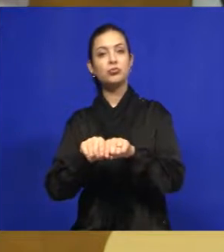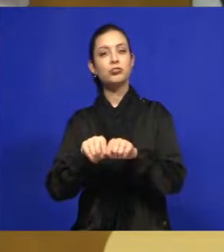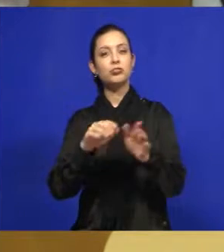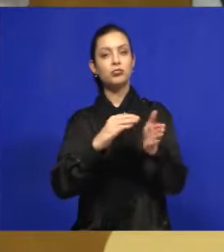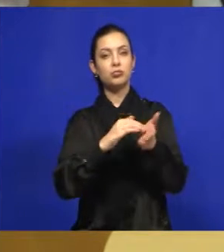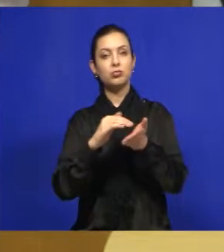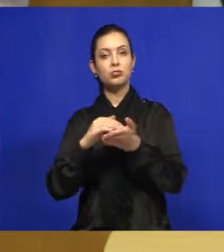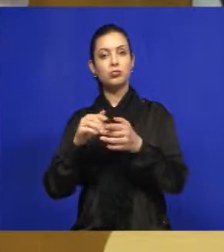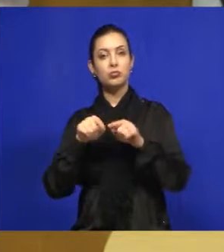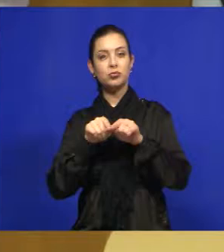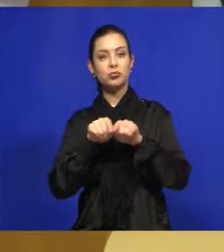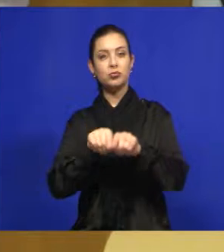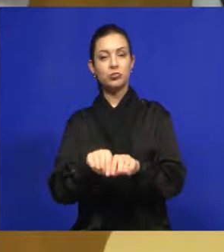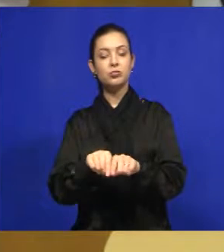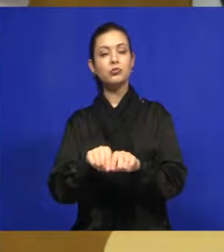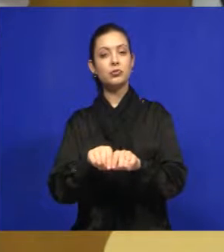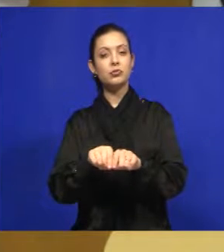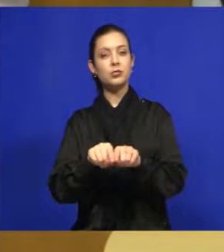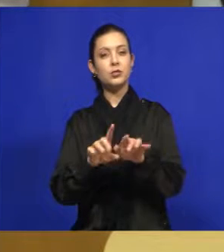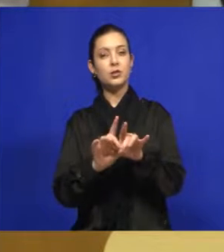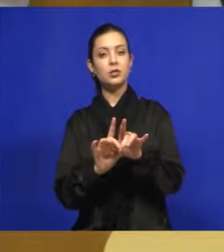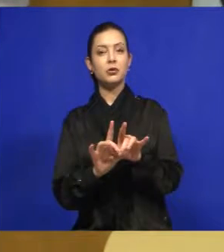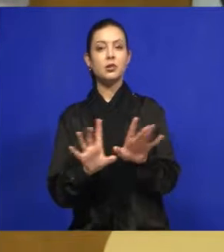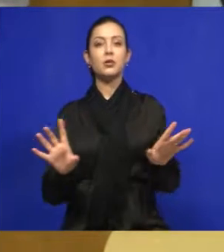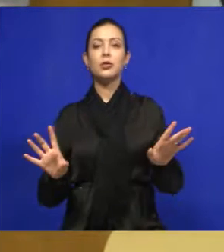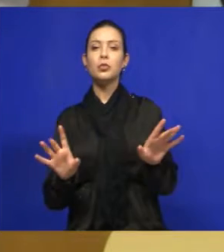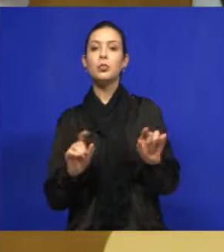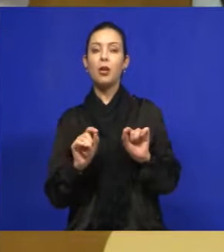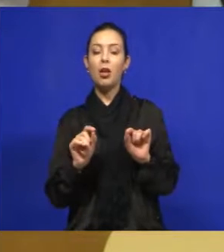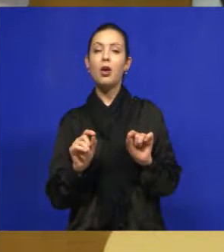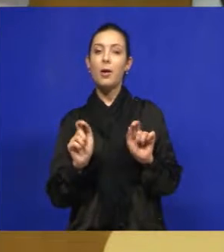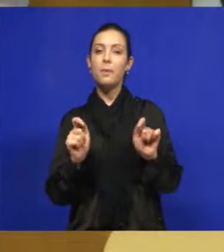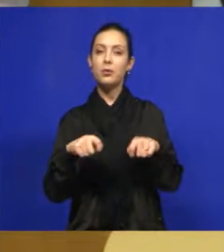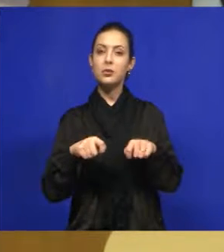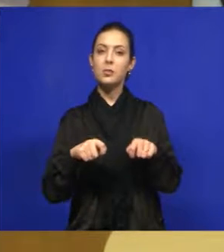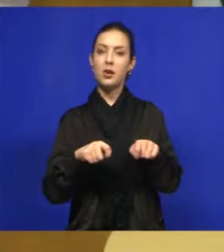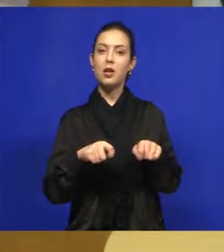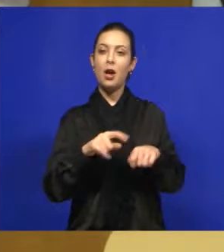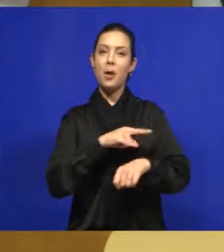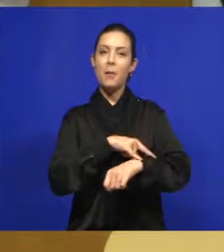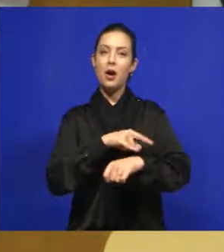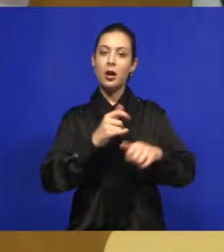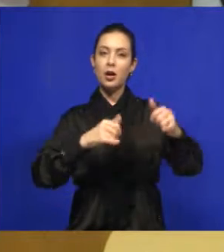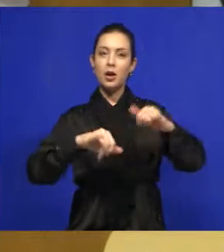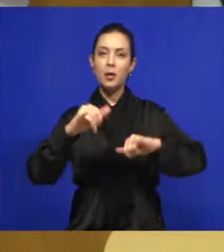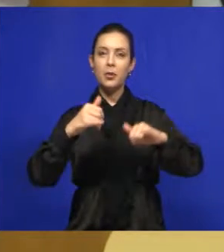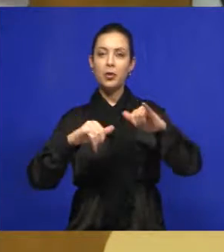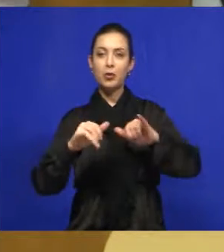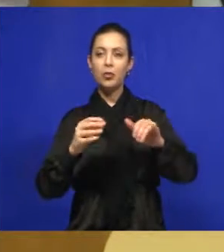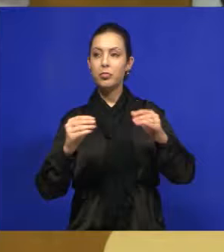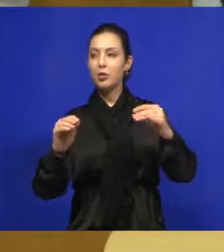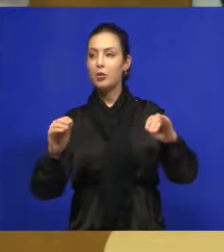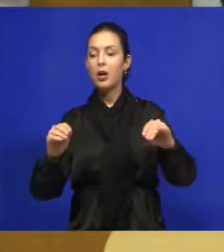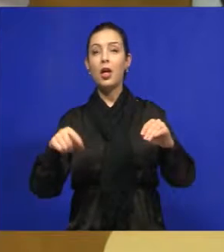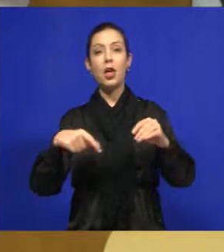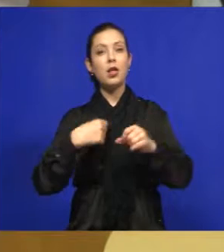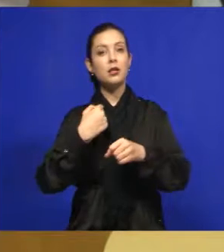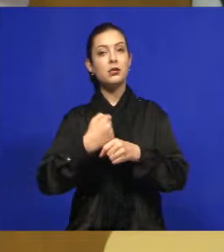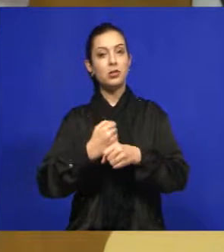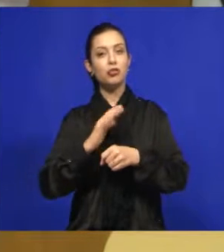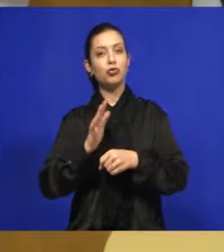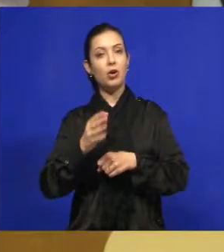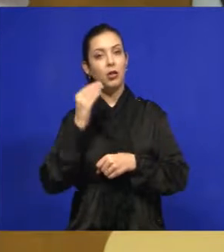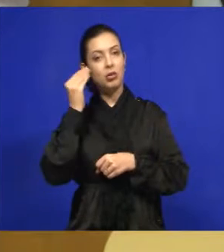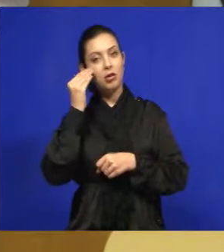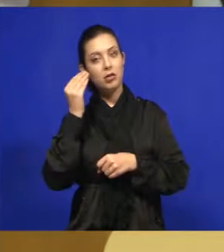secretarias, viabilizando a instalação desses equipamentos, banheiros químicos, ainda este ano, nas